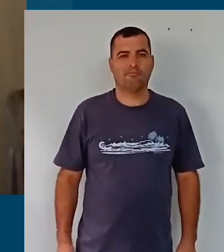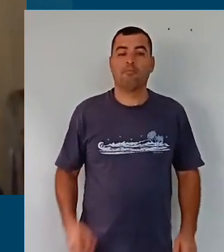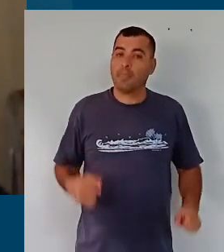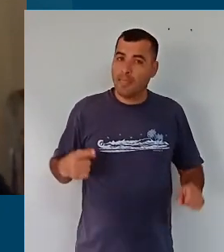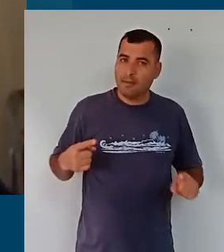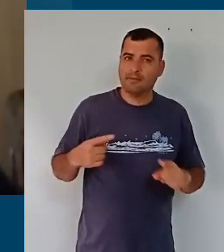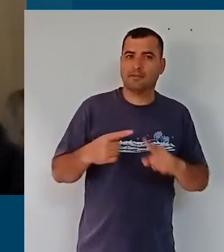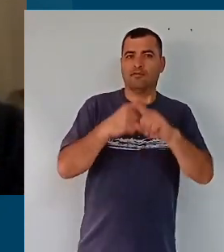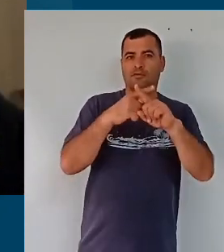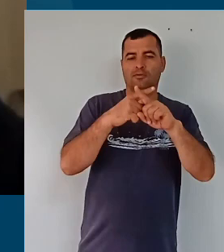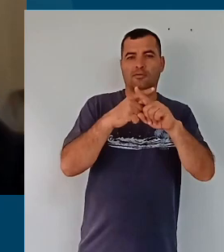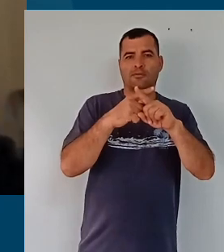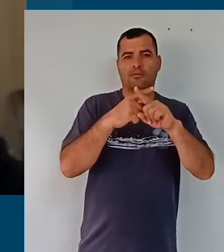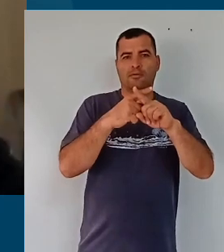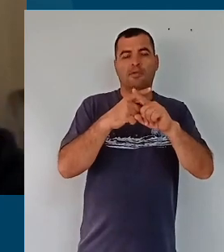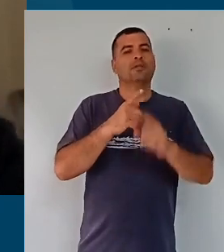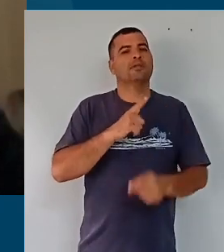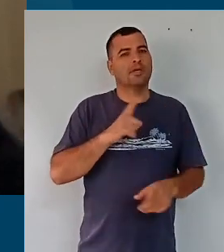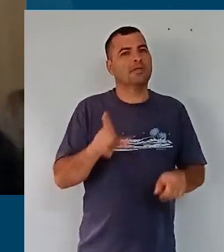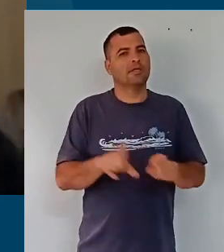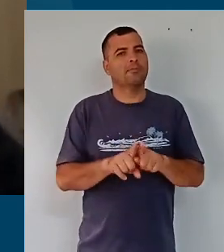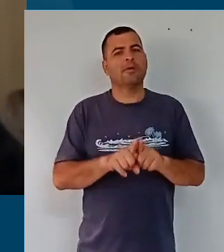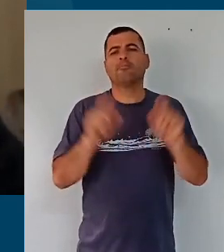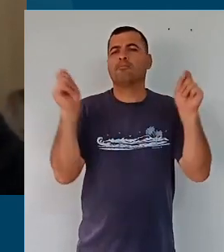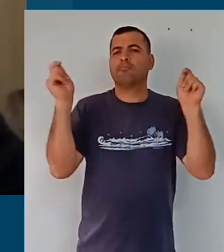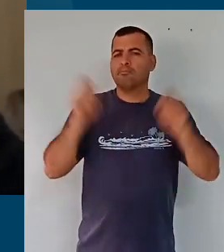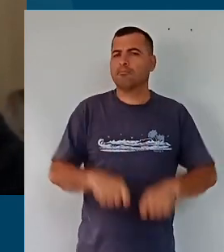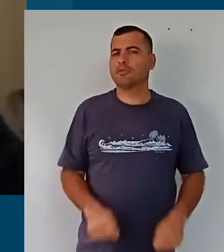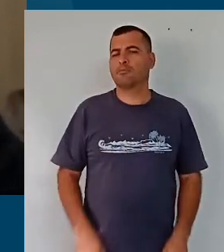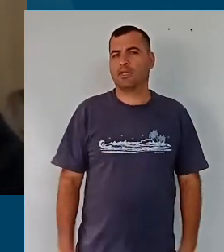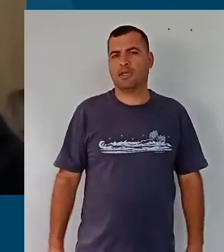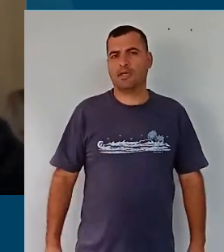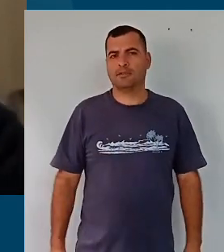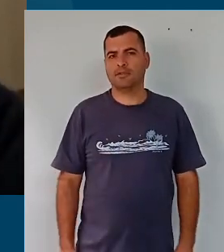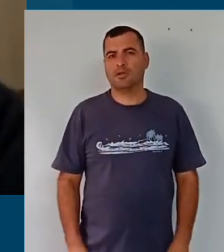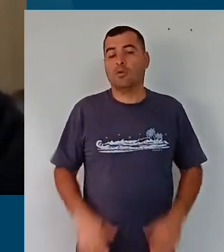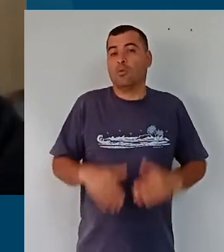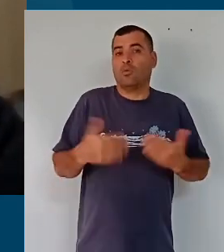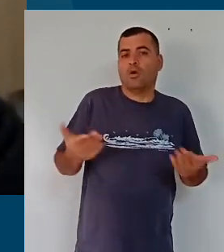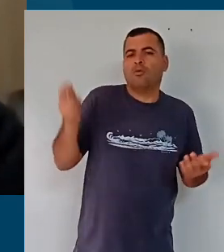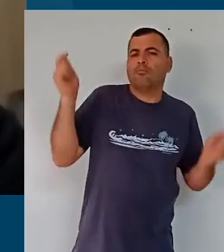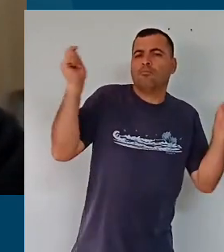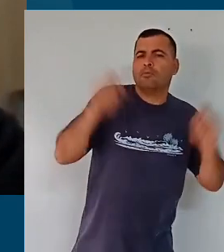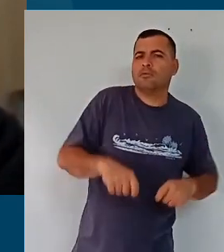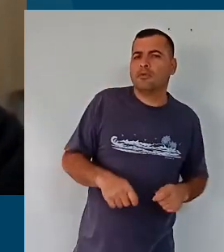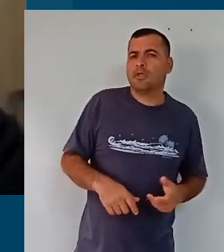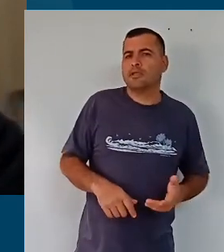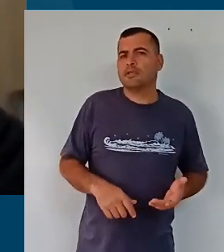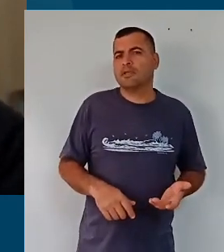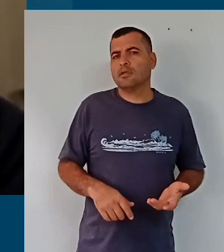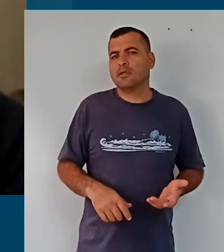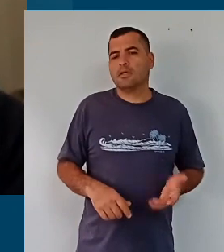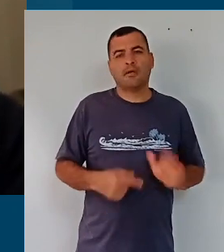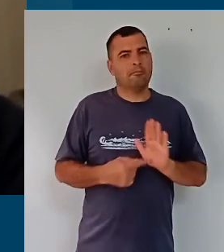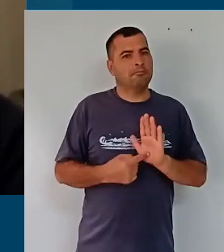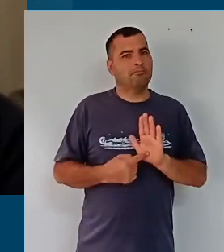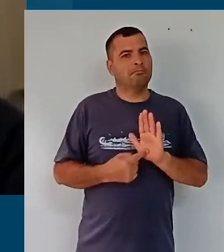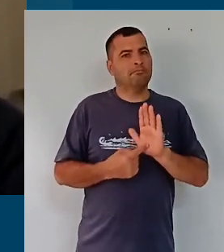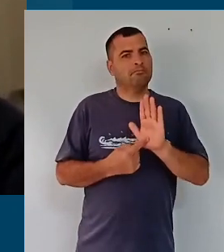Esse desafio, ele nos trouxe novas possibilidades, né, e qual que é a possibilidade? A